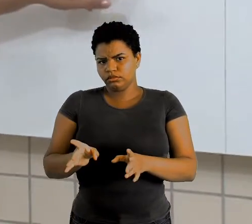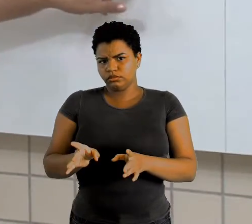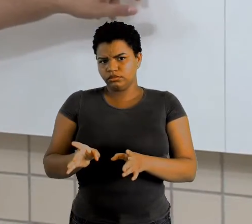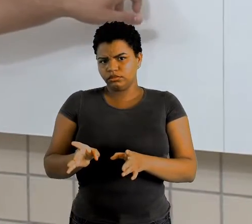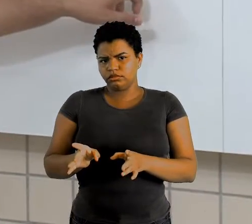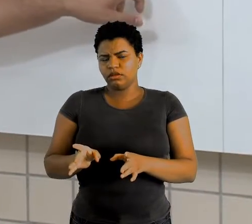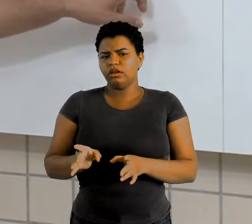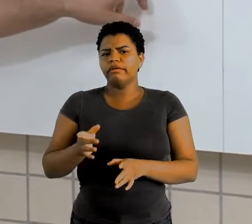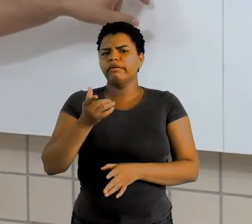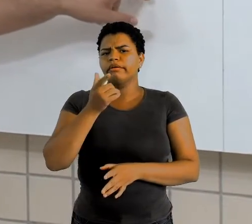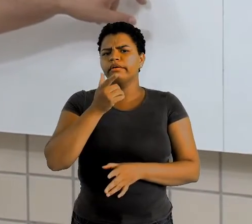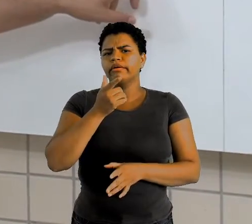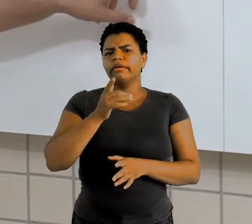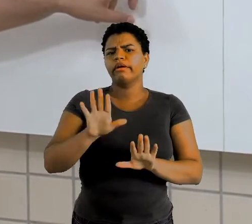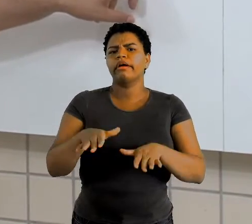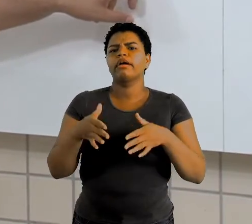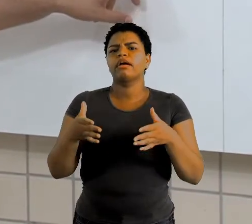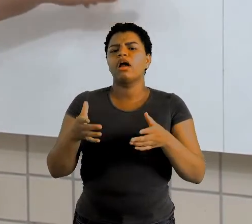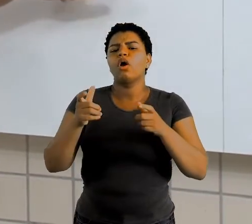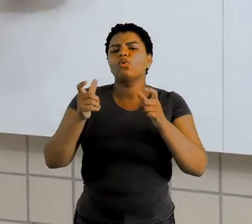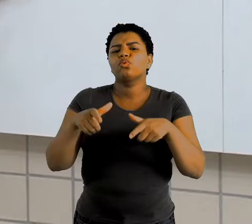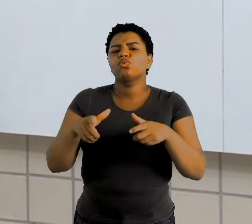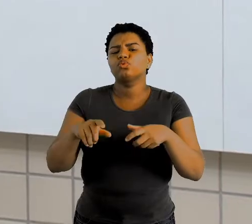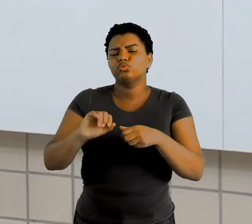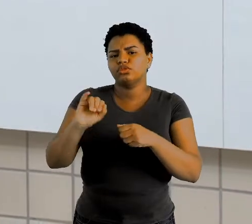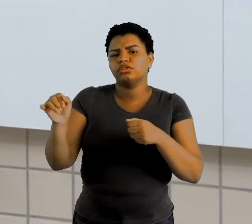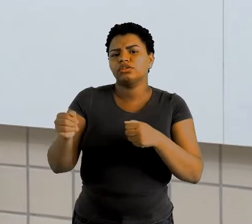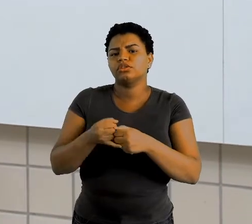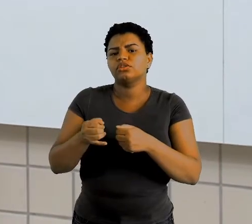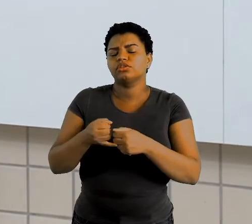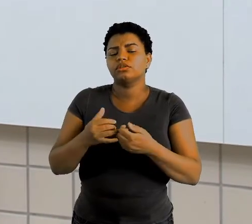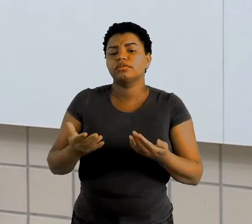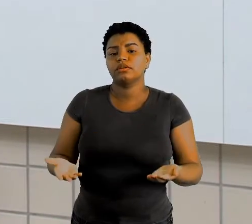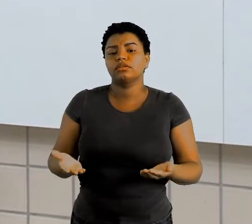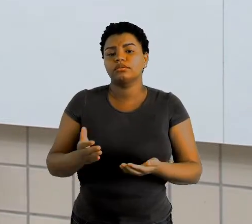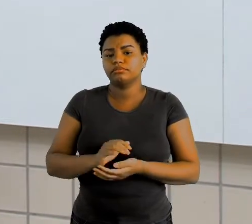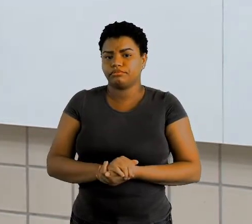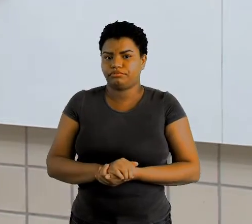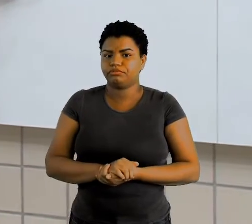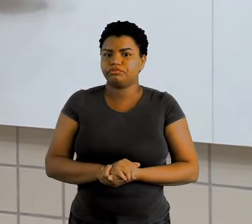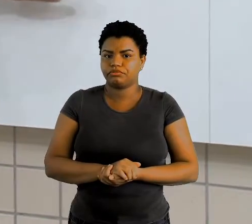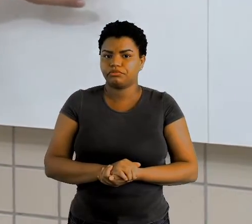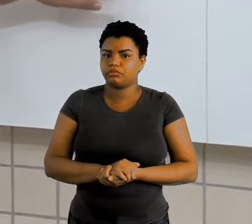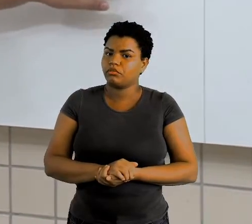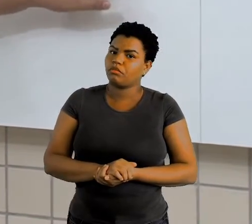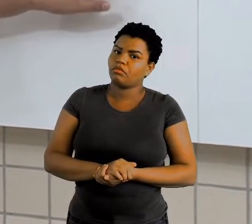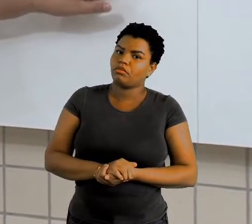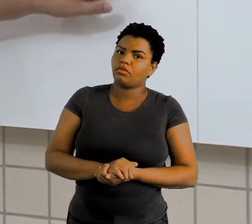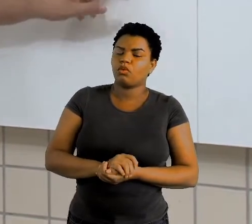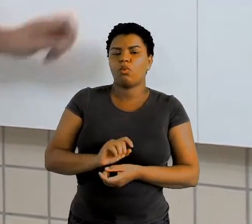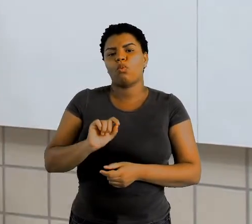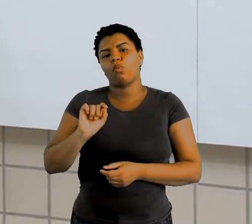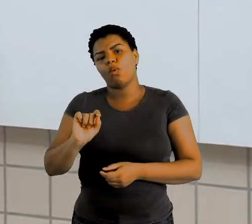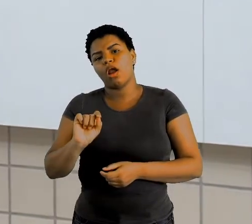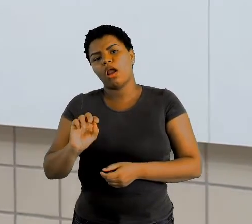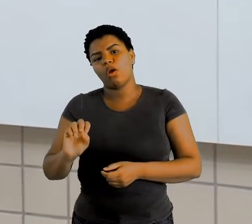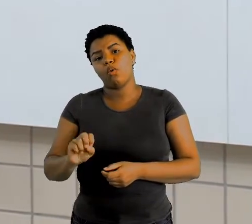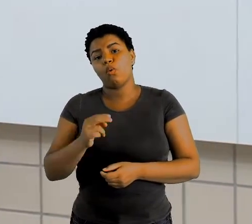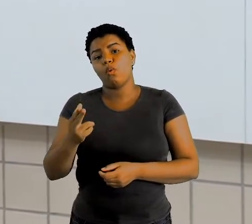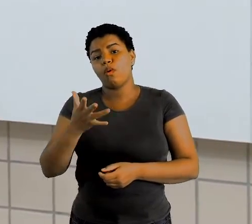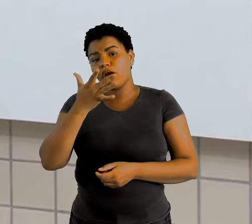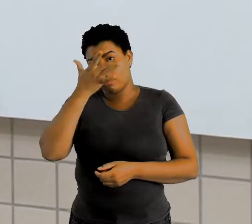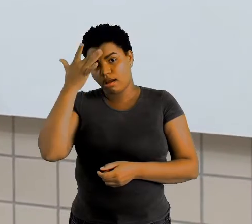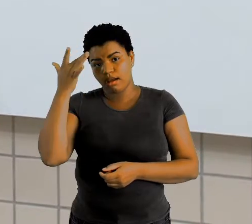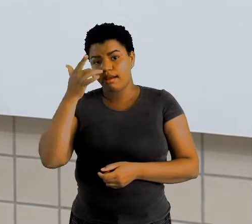o adjetivo? Quem aqui é o adjetivo? Quem ou o que está recebendo